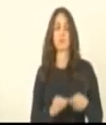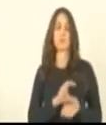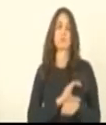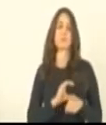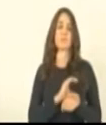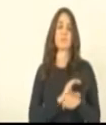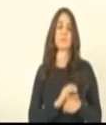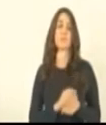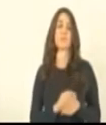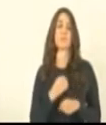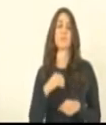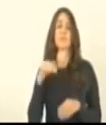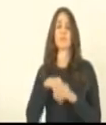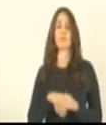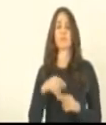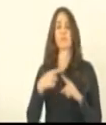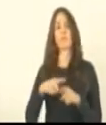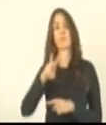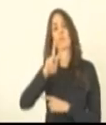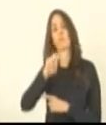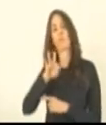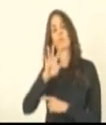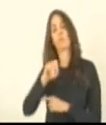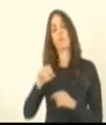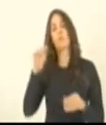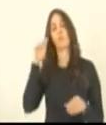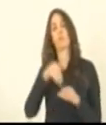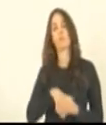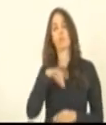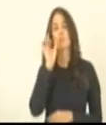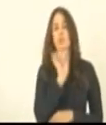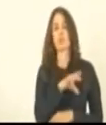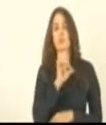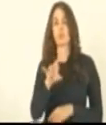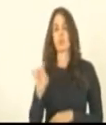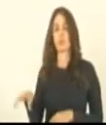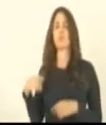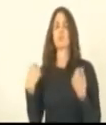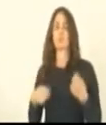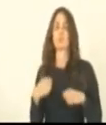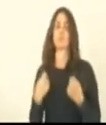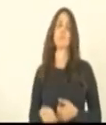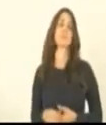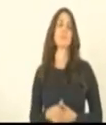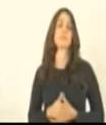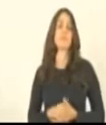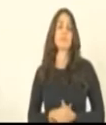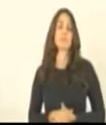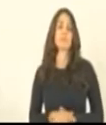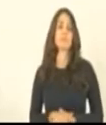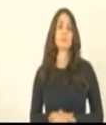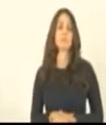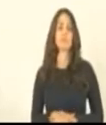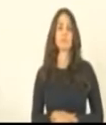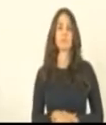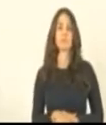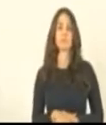deputados, por se tratar de veto, a votação é no painel eletrônico.